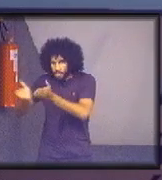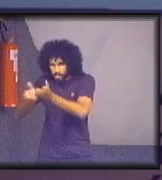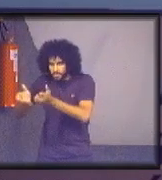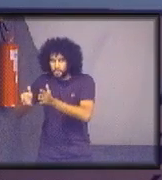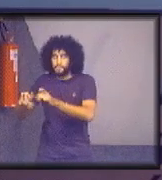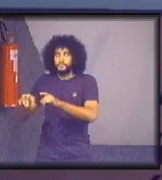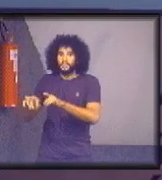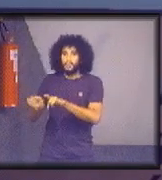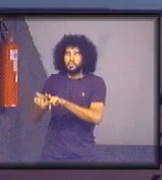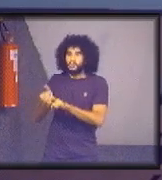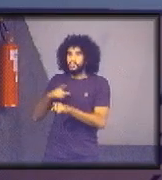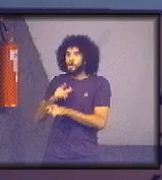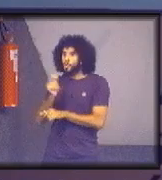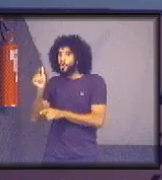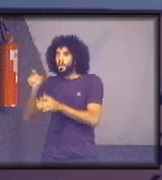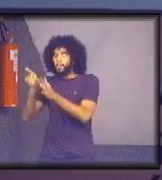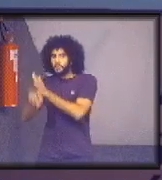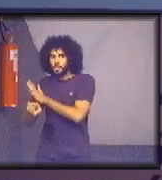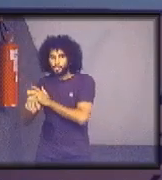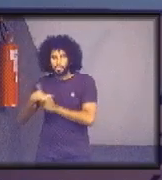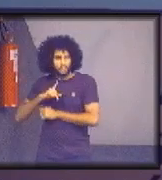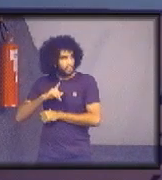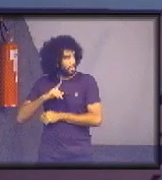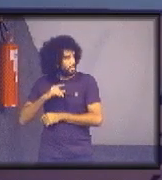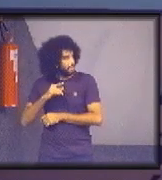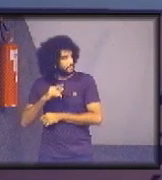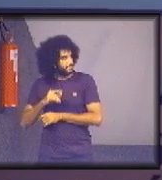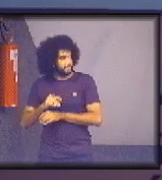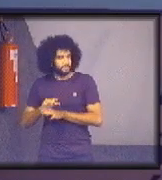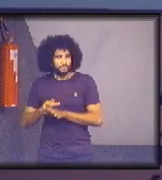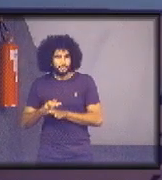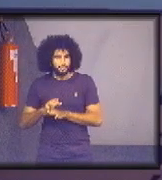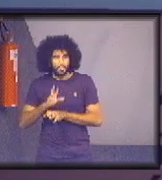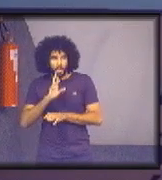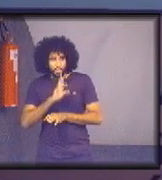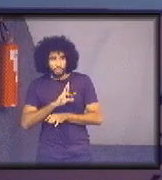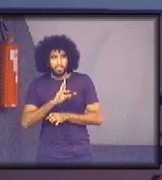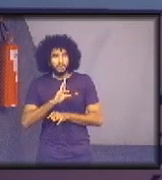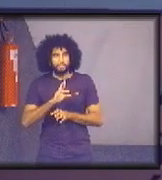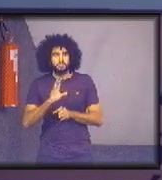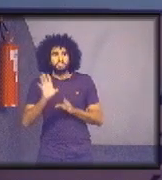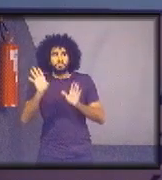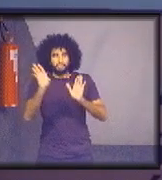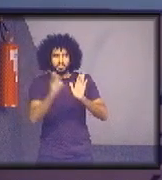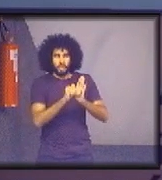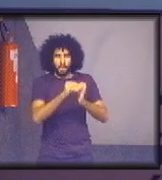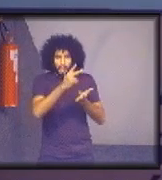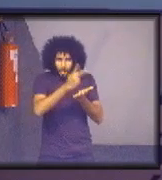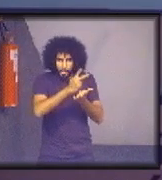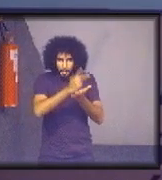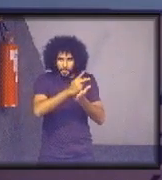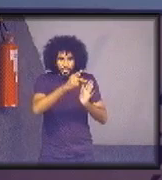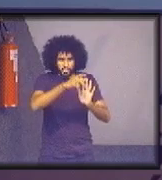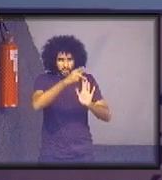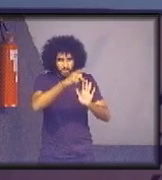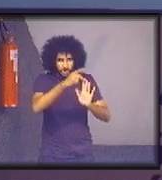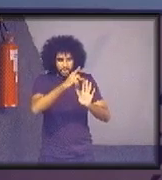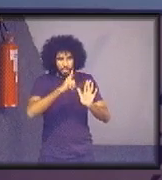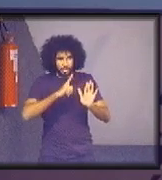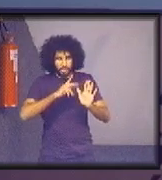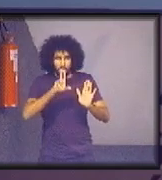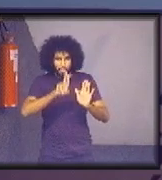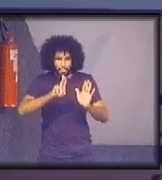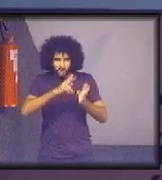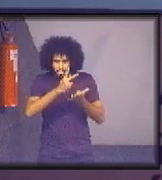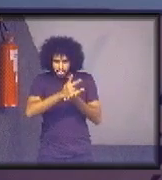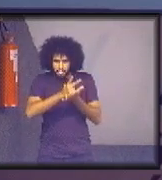pergunta lá na frente, você tem lucro socioambiental? Sim. Aí você pode anexar essa mesma portaria que traz essa mesma unidade, mas que tem